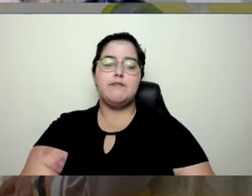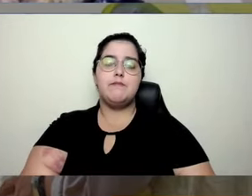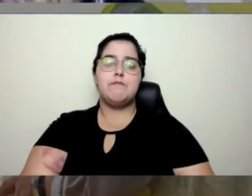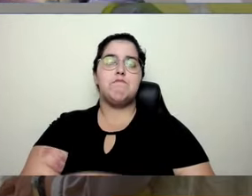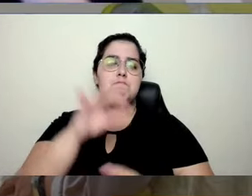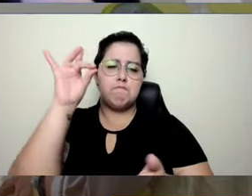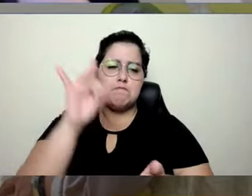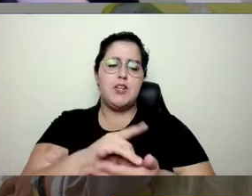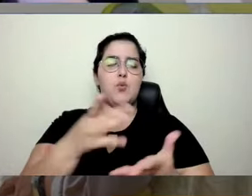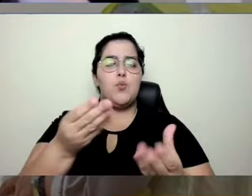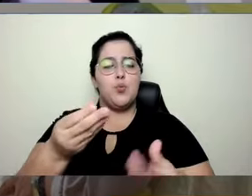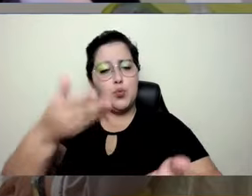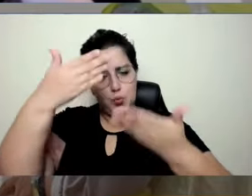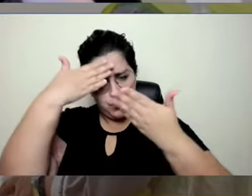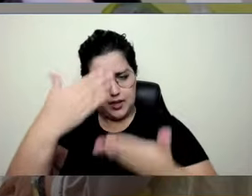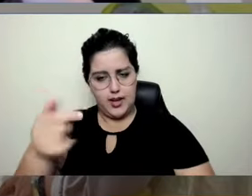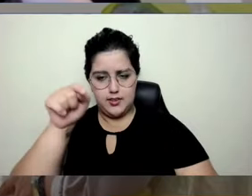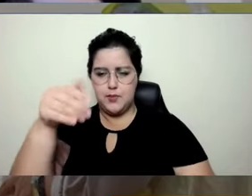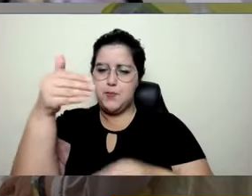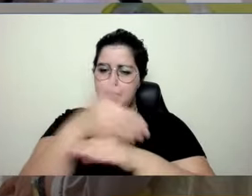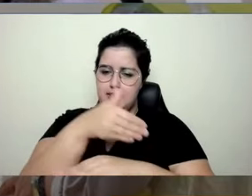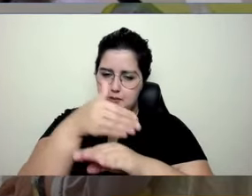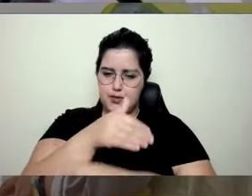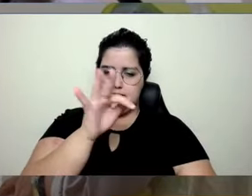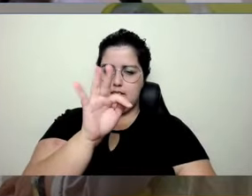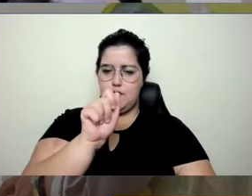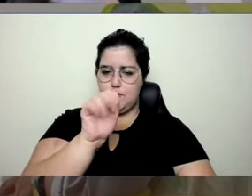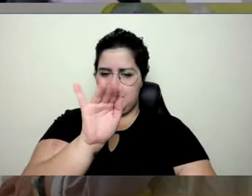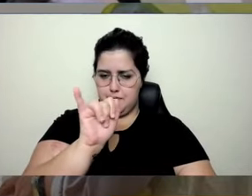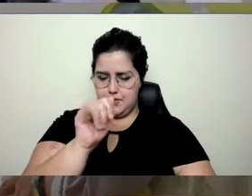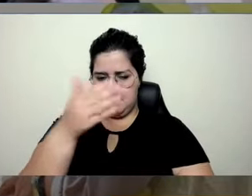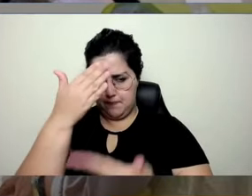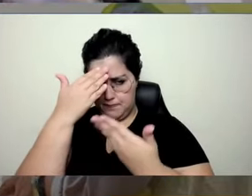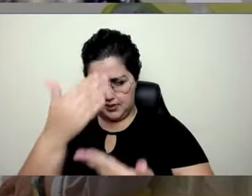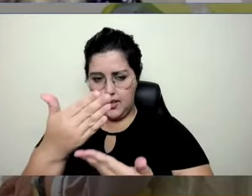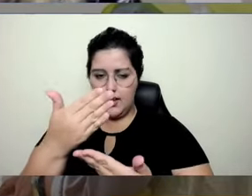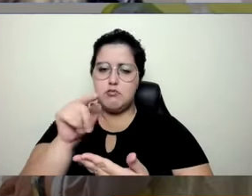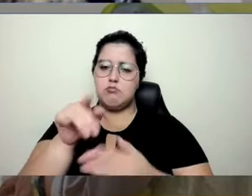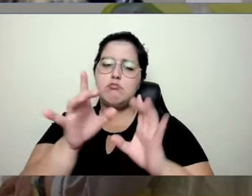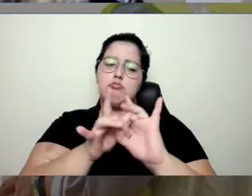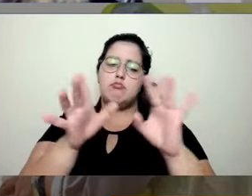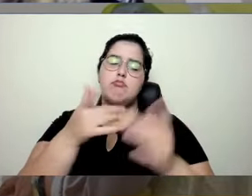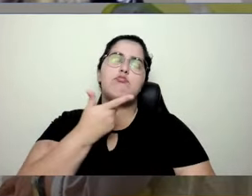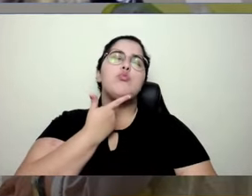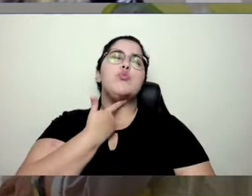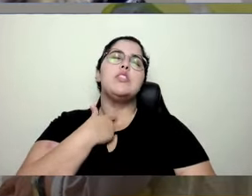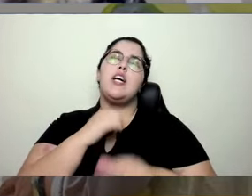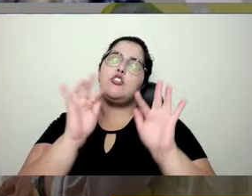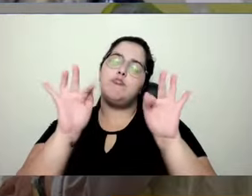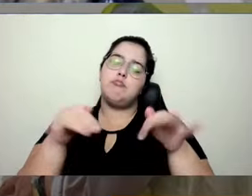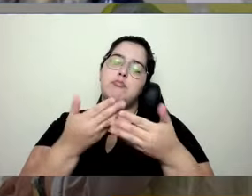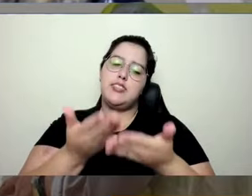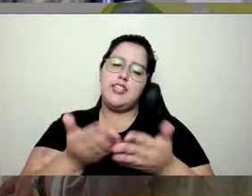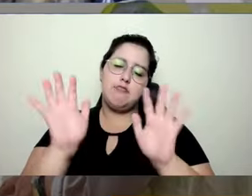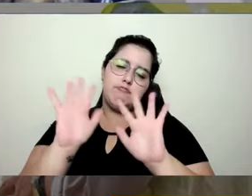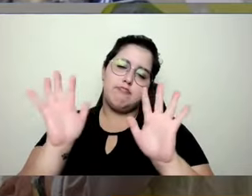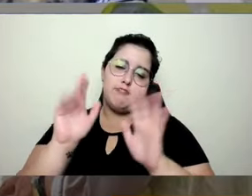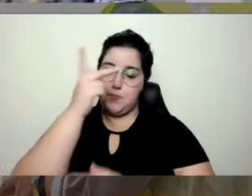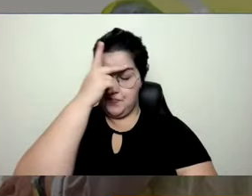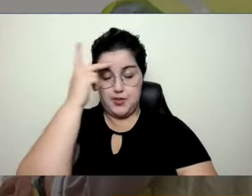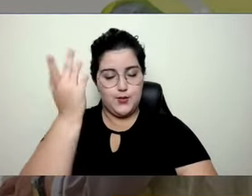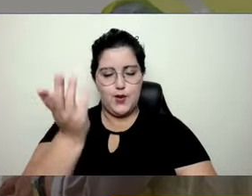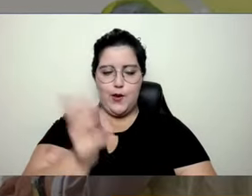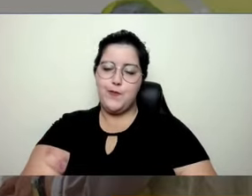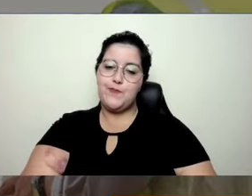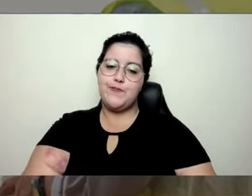coração, muito obrigado pela sua participação, pela sua presença, e fica à vontade agora para para se despedir do pessoal aí.